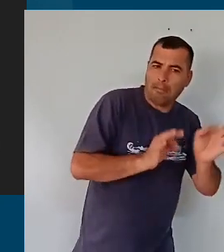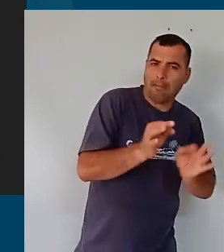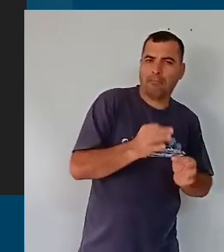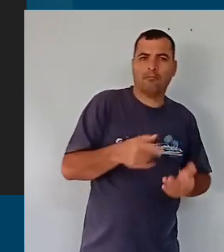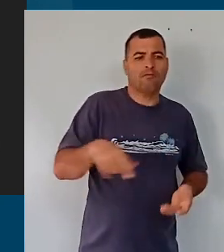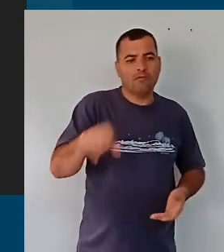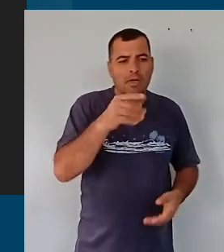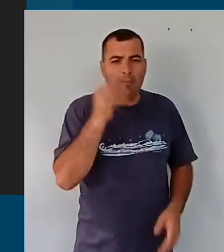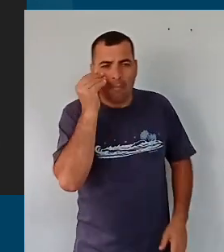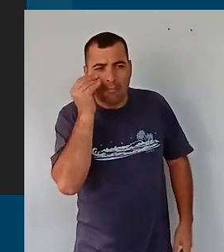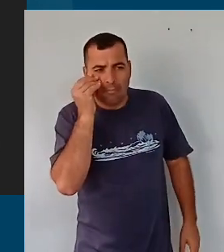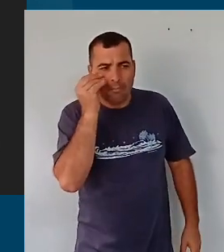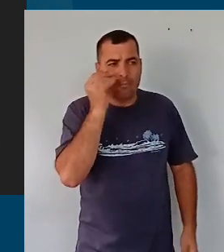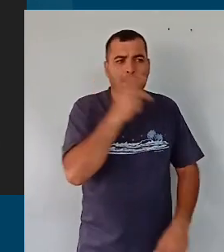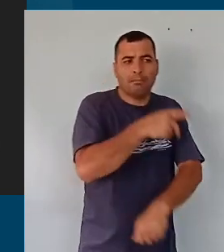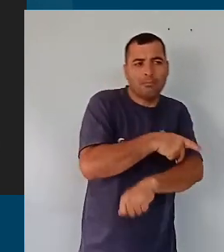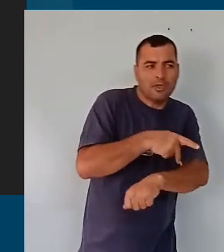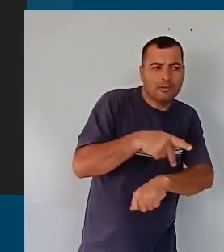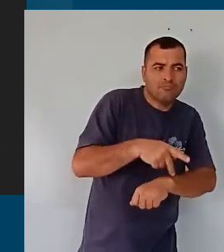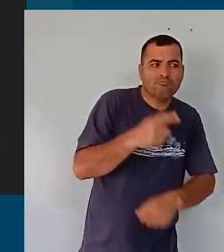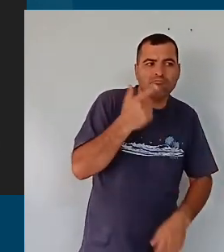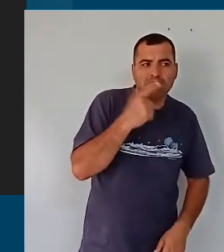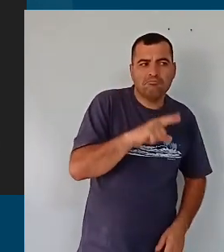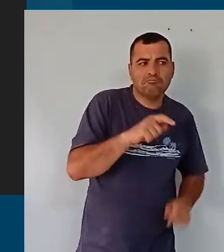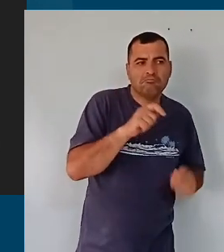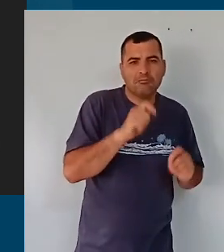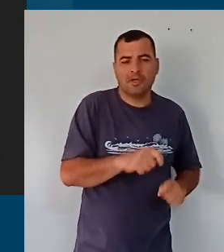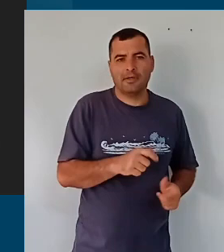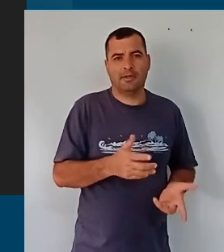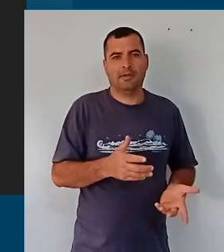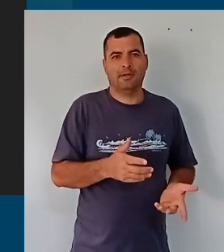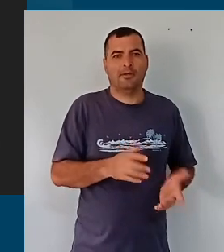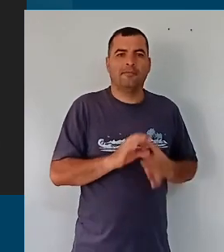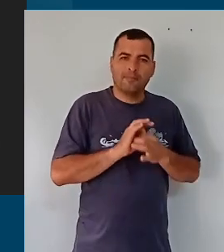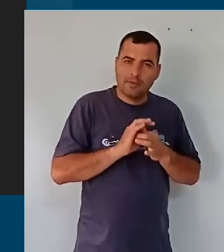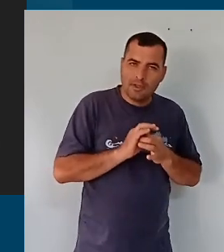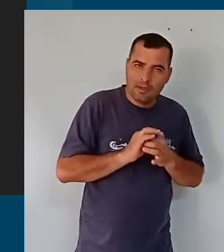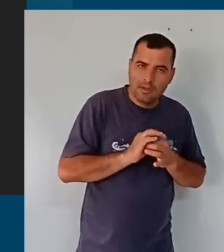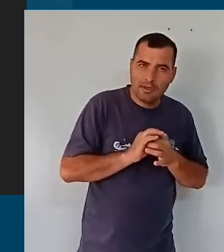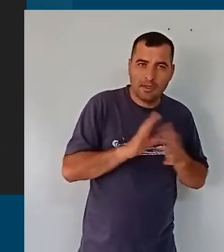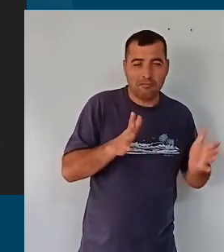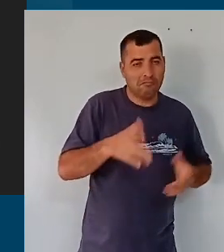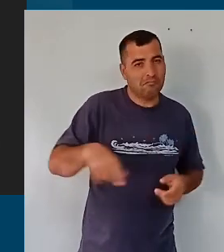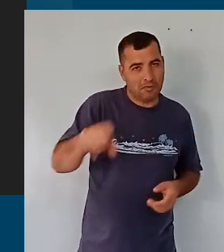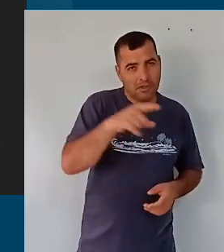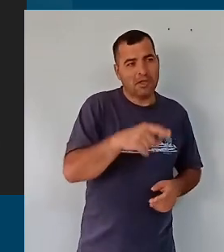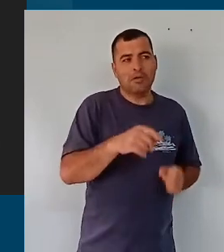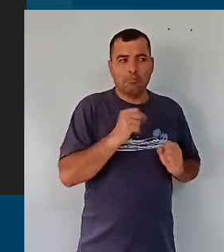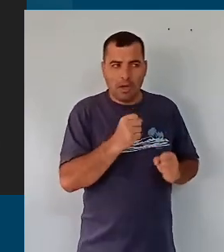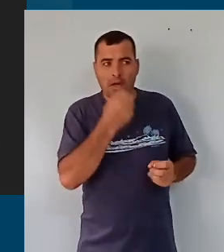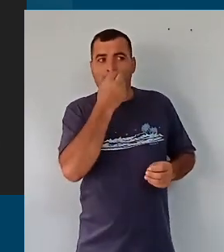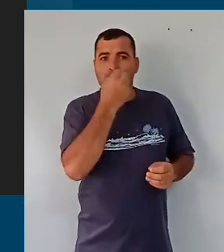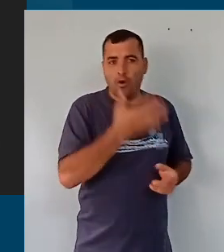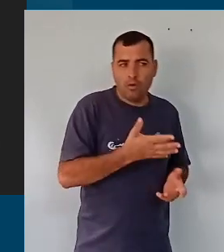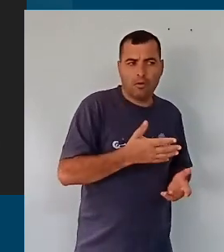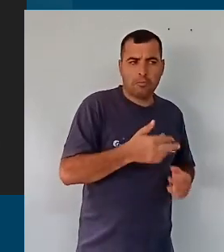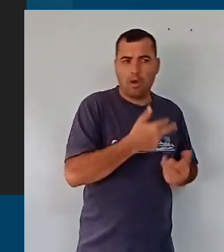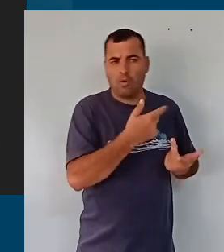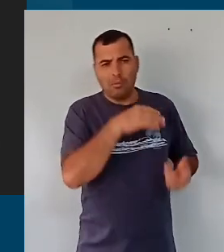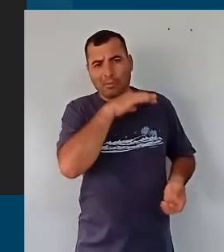degustado por vocês pedagogicamente, com total liberdade para vocês fazerem apontamentos,